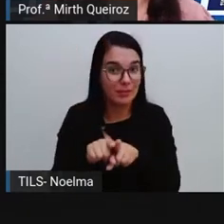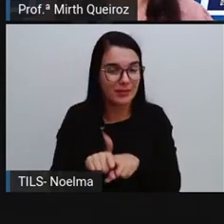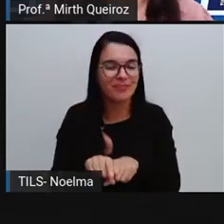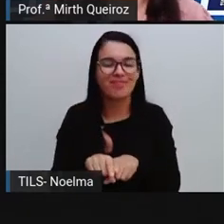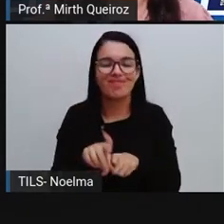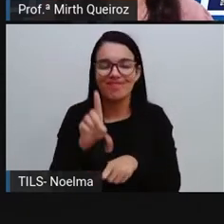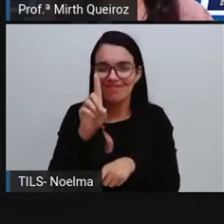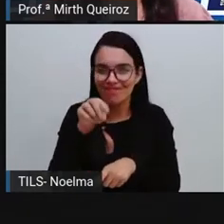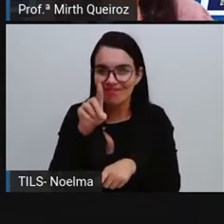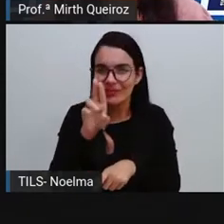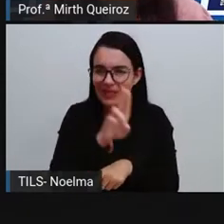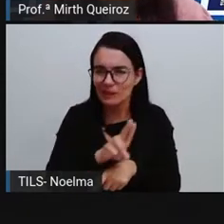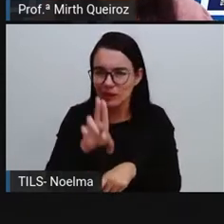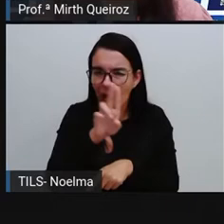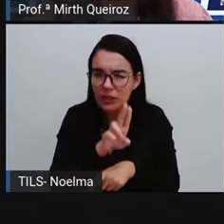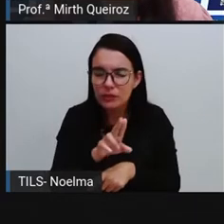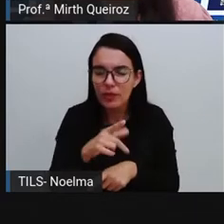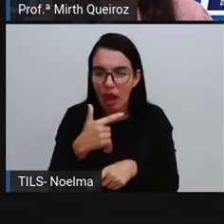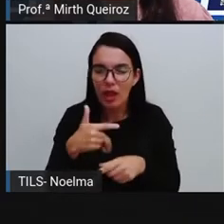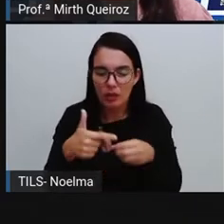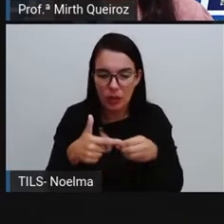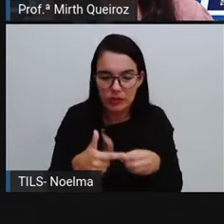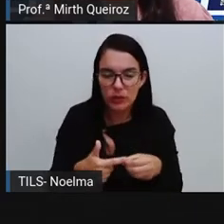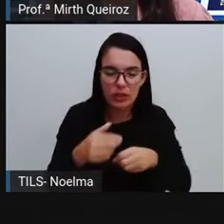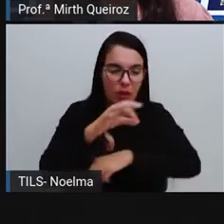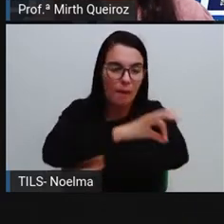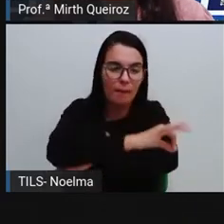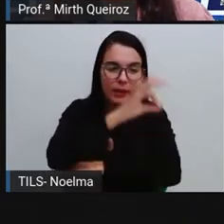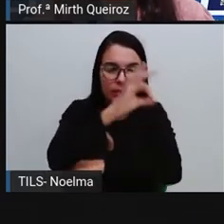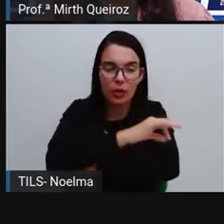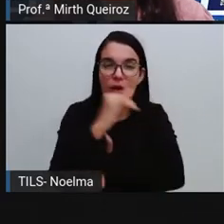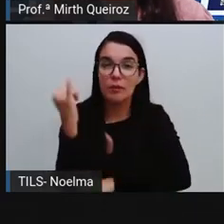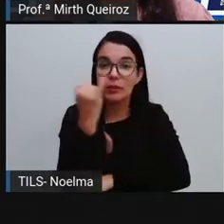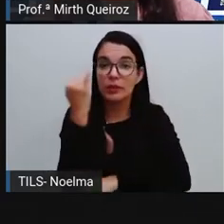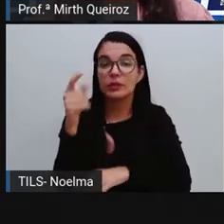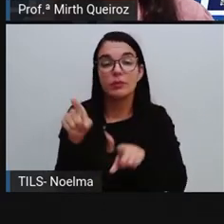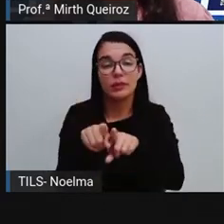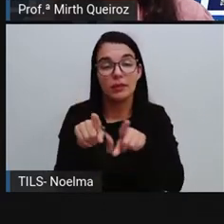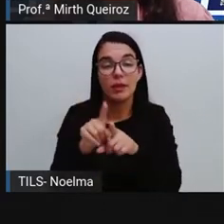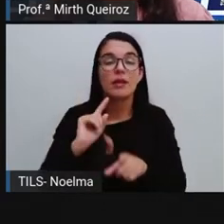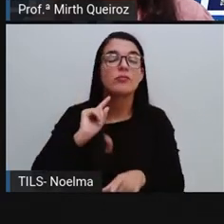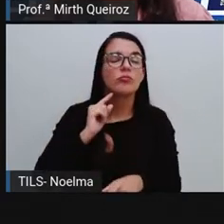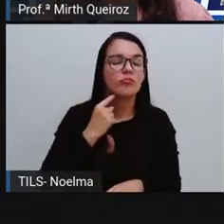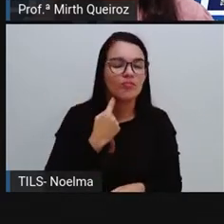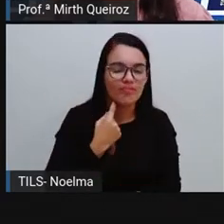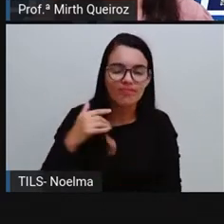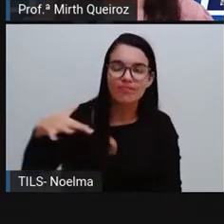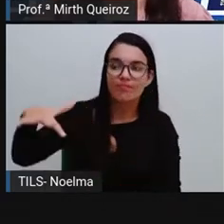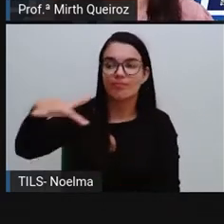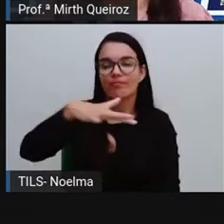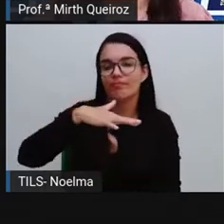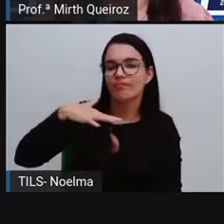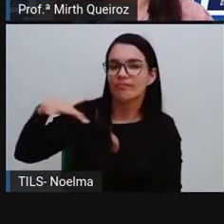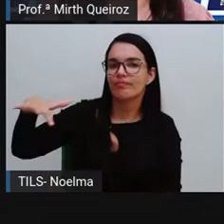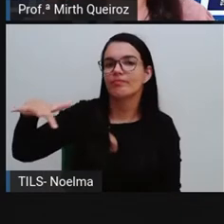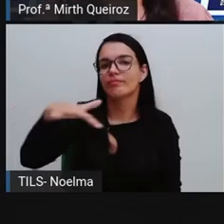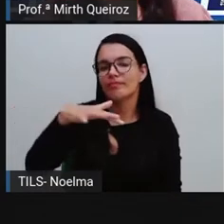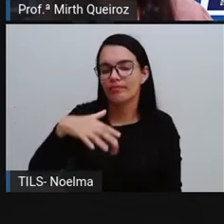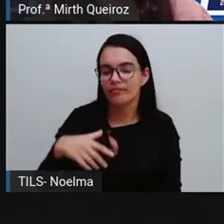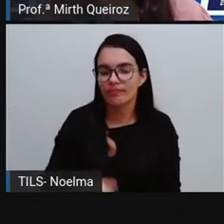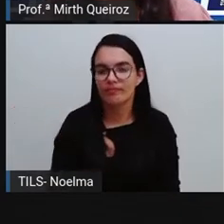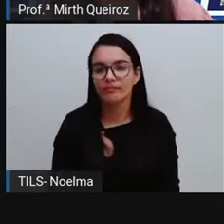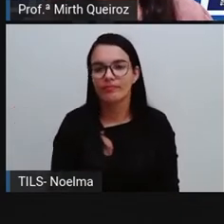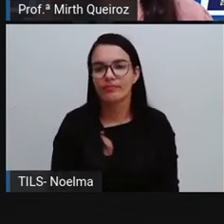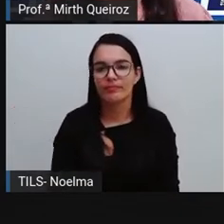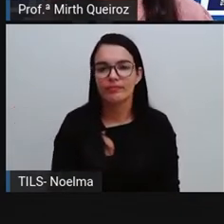muito utilizado, ele é muito importante, né? A gente precisa do petróleo, só que ele também traz alguns prejuízos. E entre esses prejuízos está